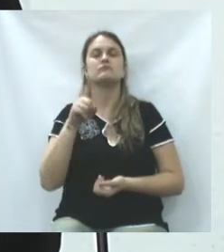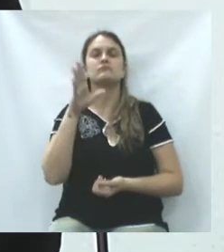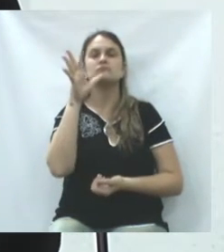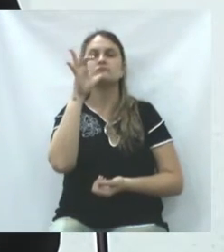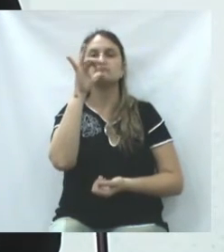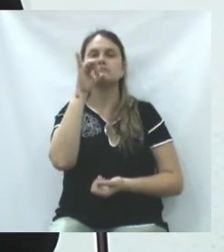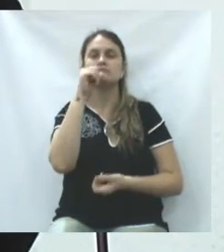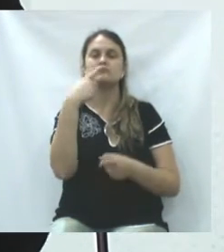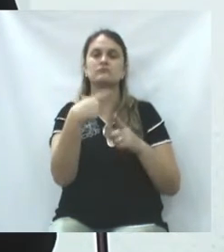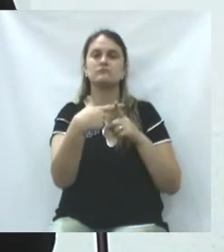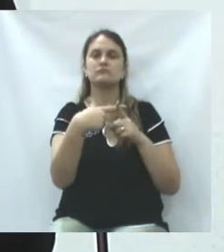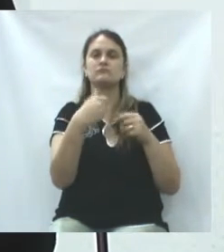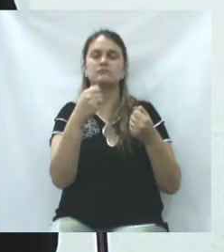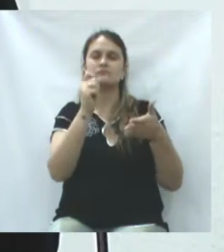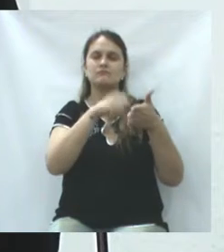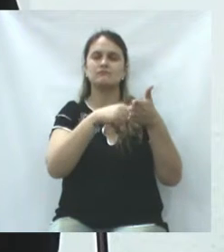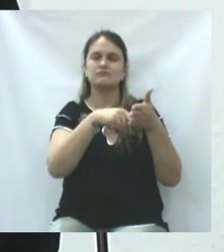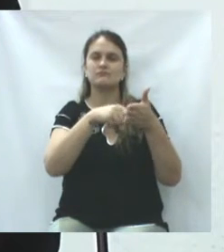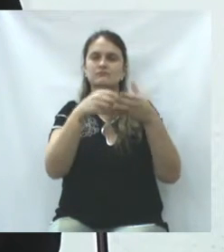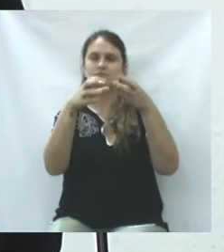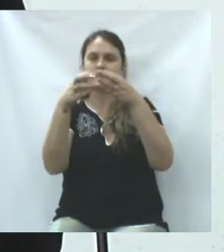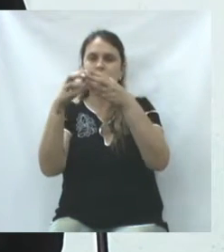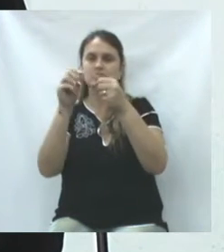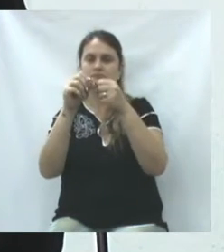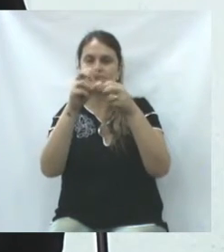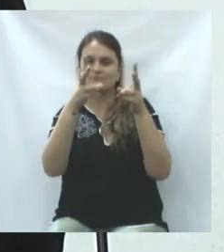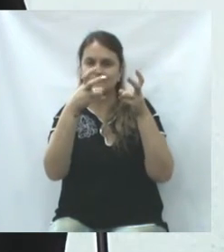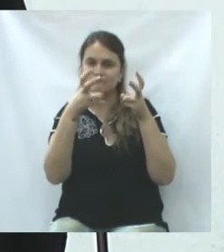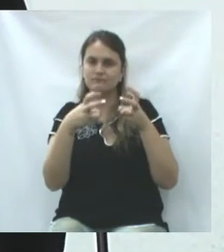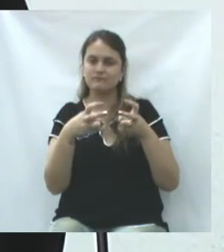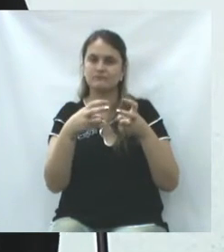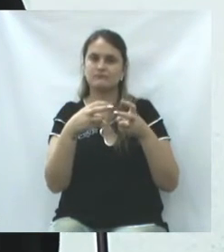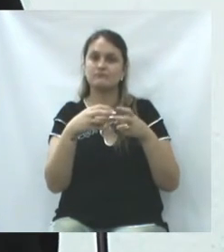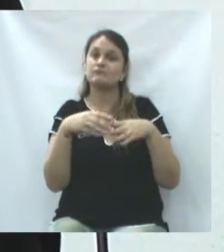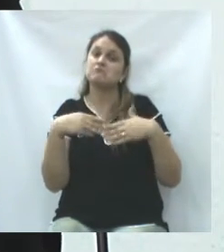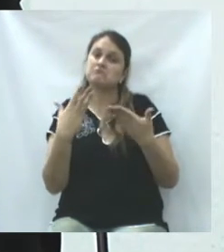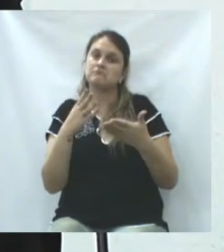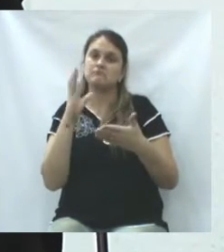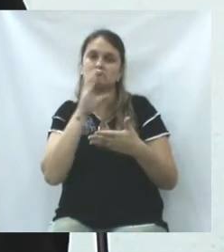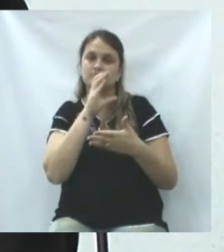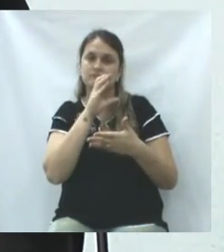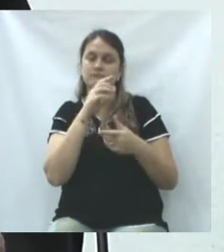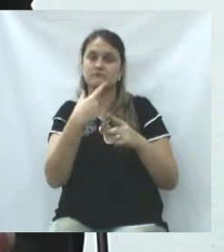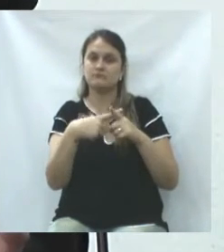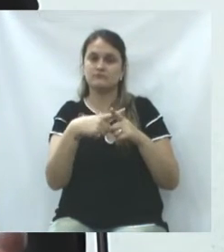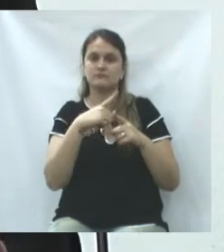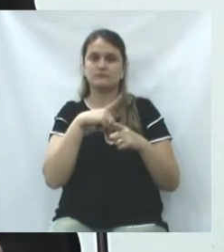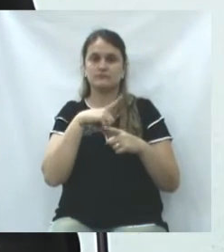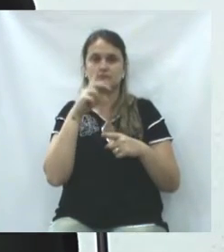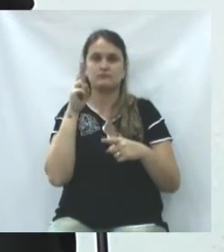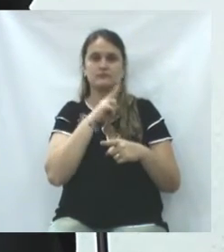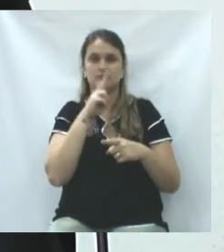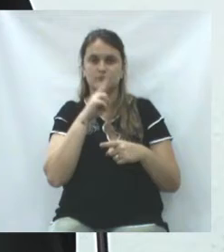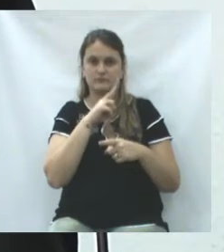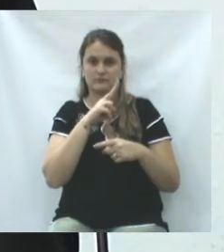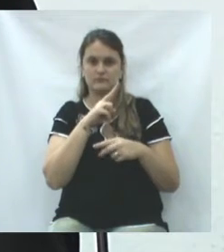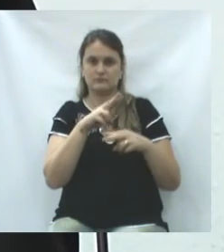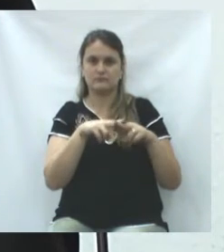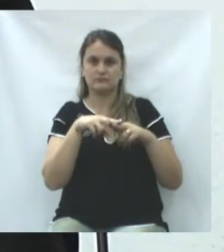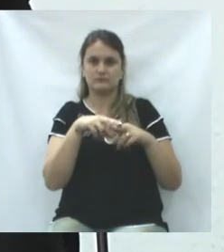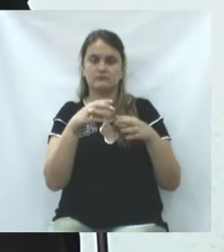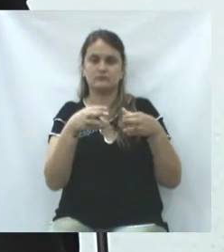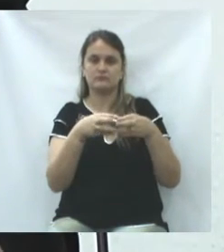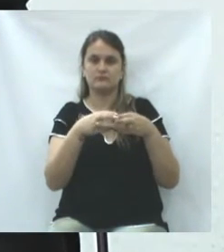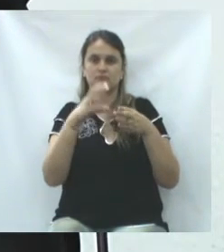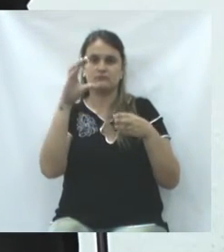demora um estudo, porque tem que contratar uma equipe para fazer a análise. Então, a solução está na mão, uma vez que a urgência por